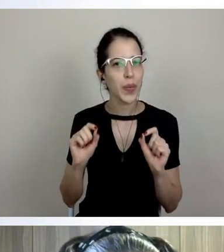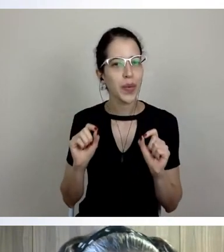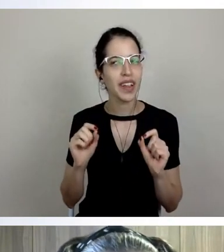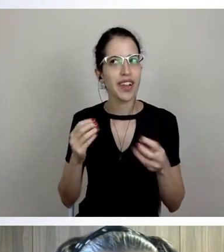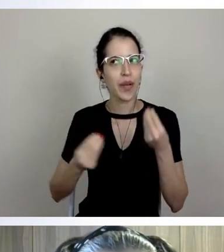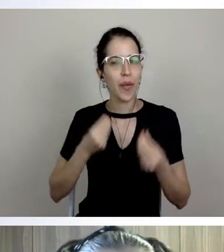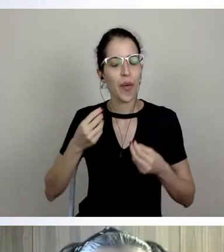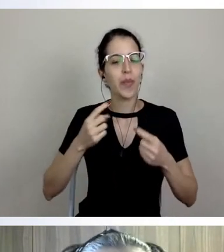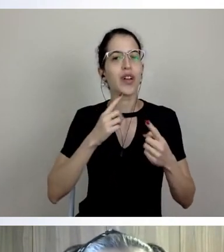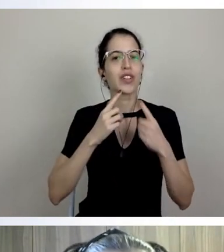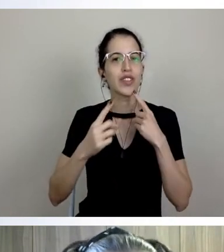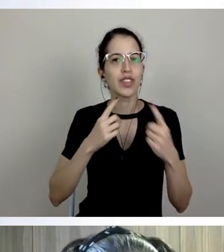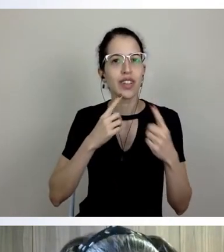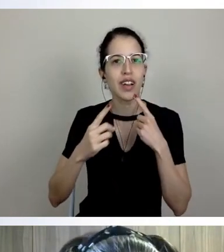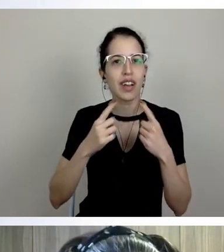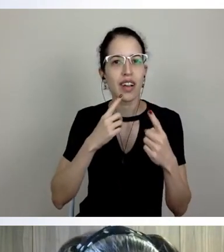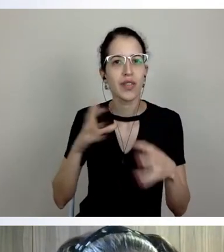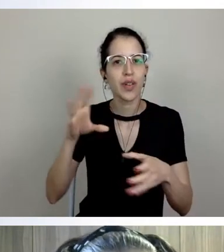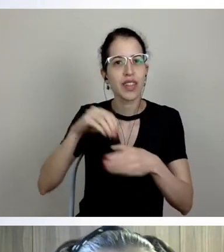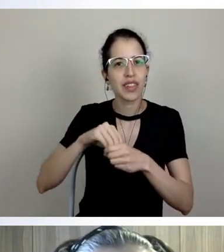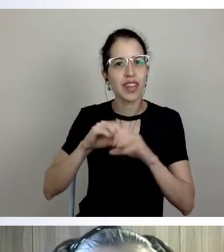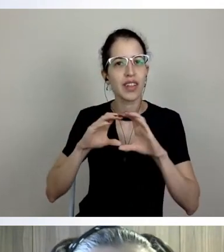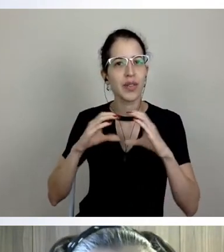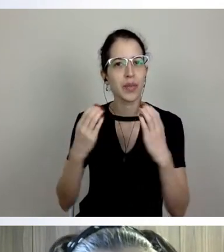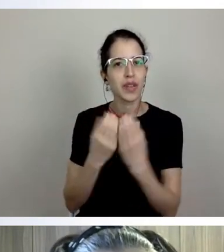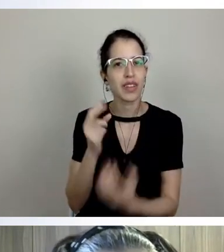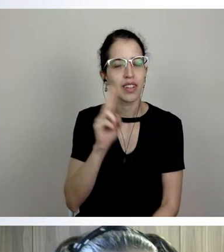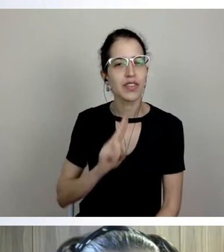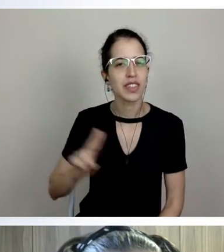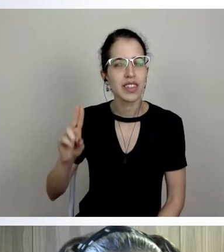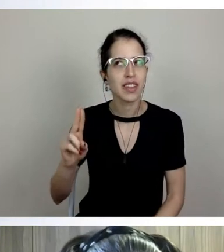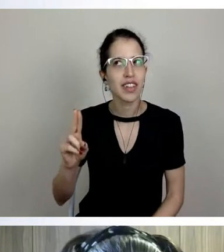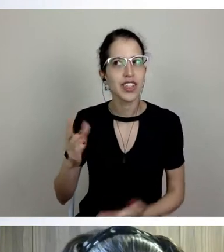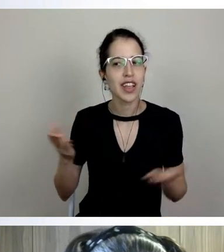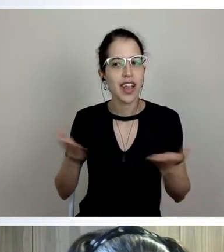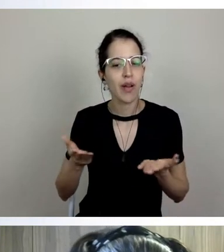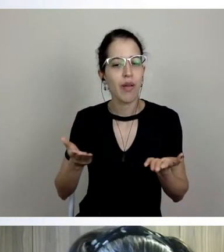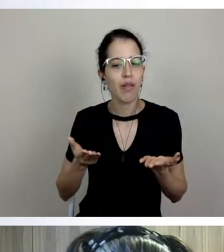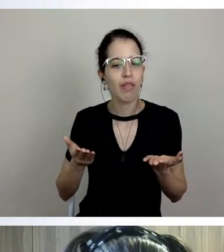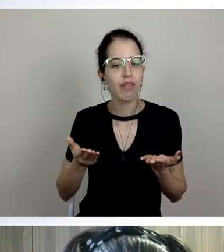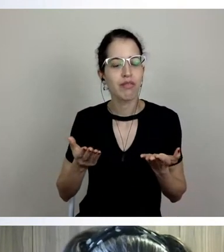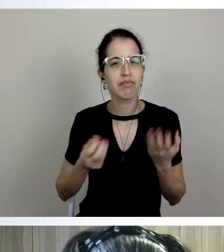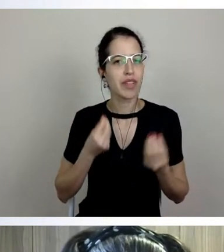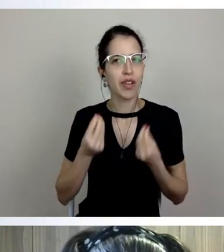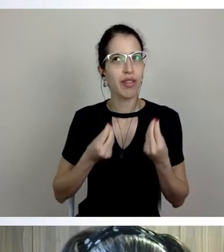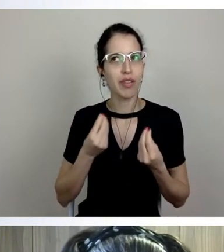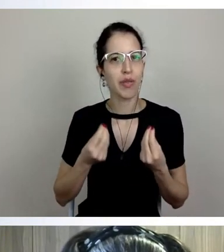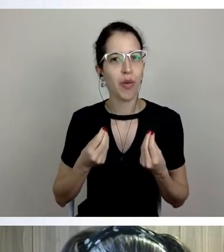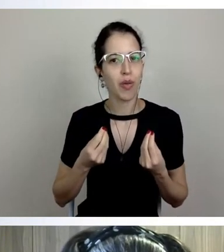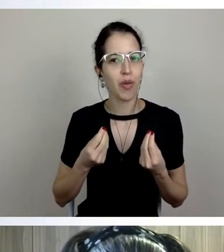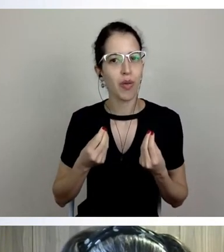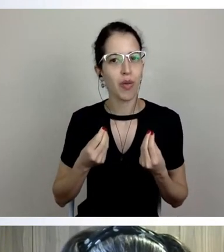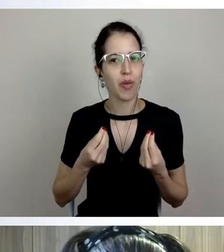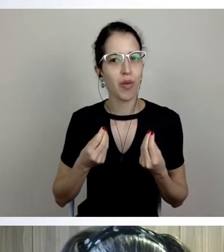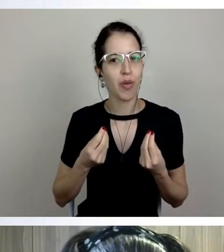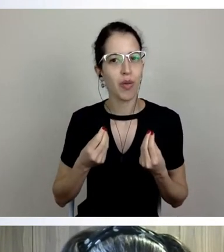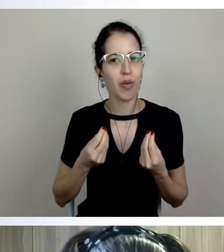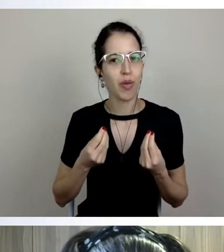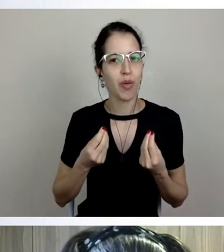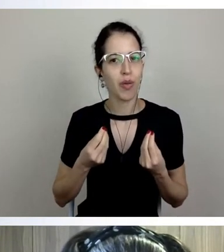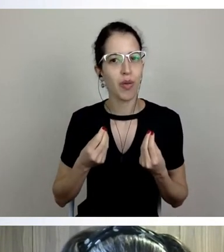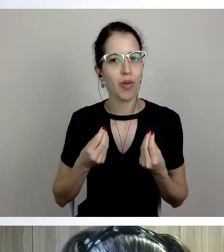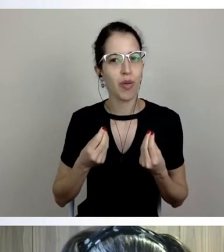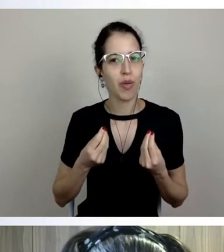universitária, e em que ponto nós estamos e como seguimos, então, nós temos aí um plano criado, uma primeira resolução,